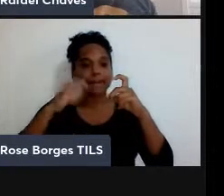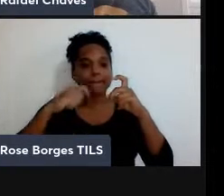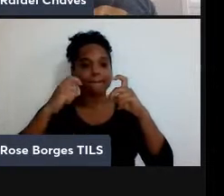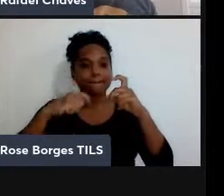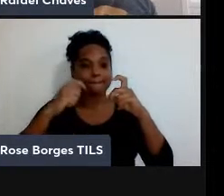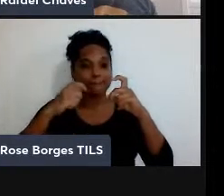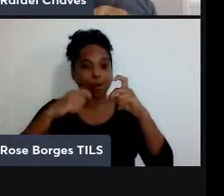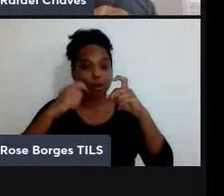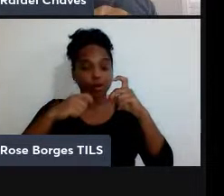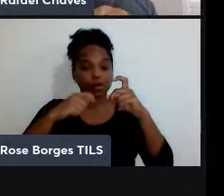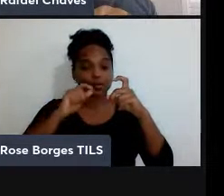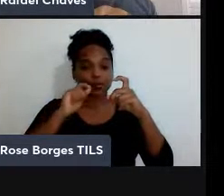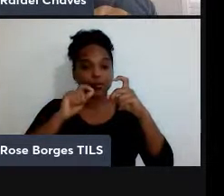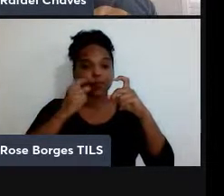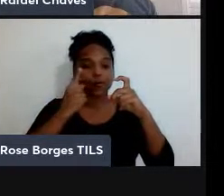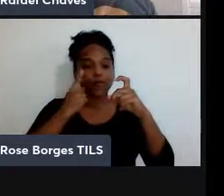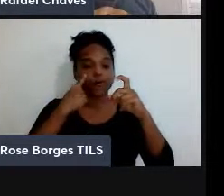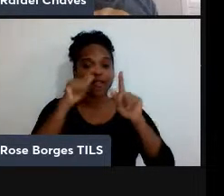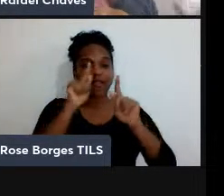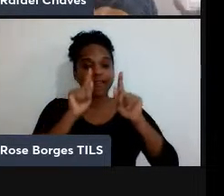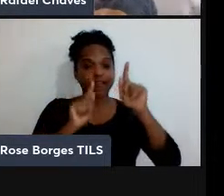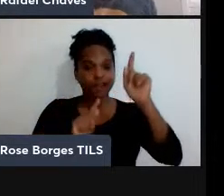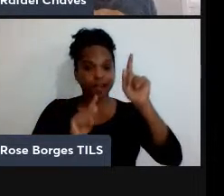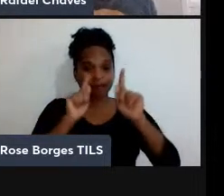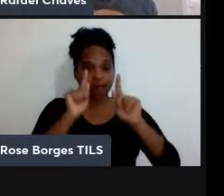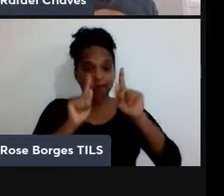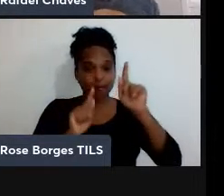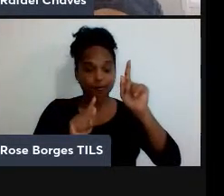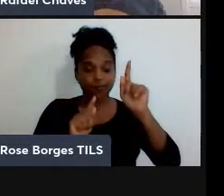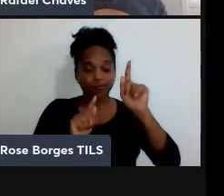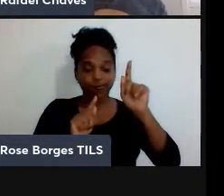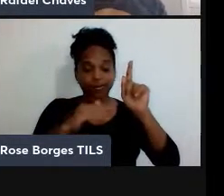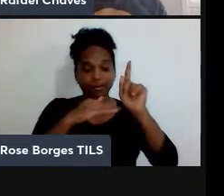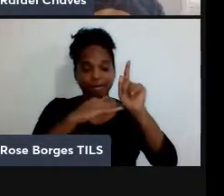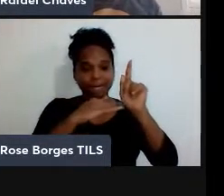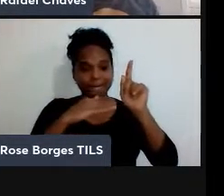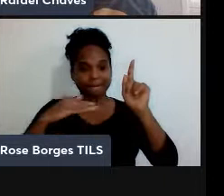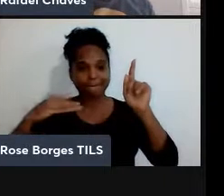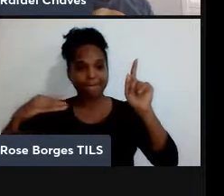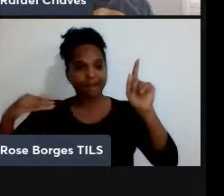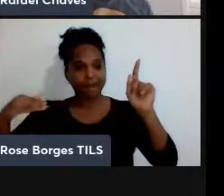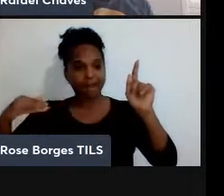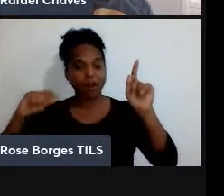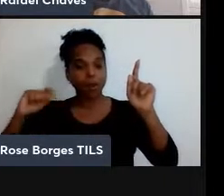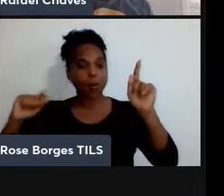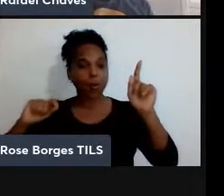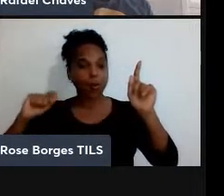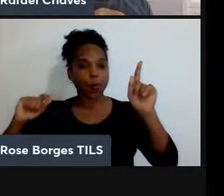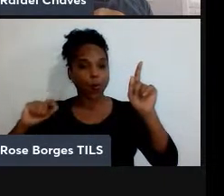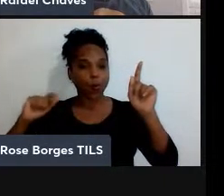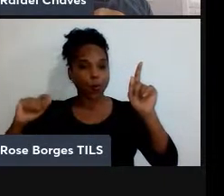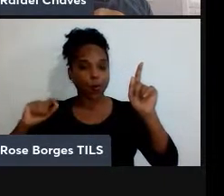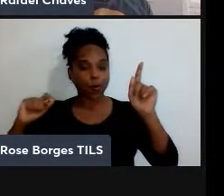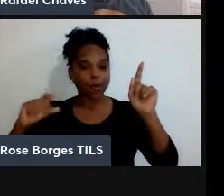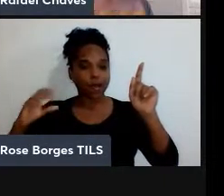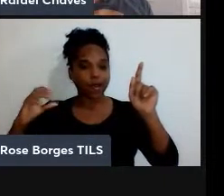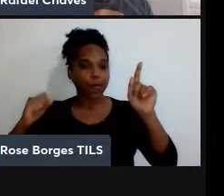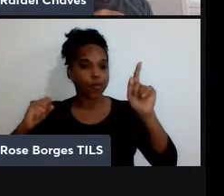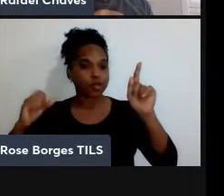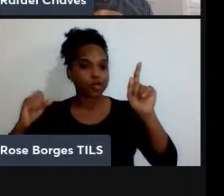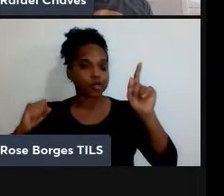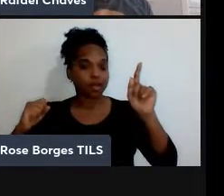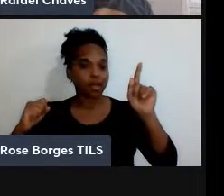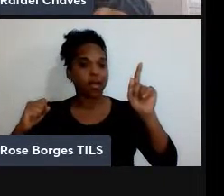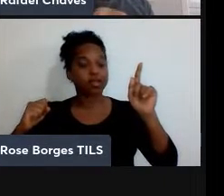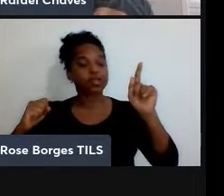gráfico, essa entropia de Xano, essa quantidade de informação, em função da probabilidade,